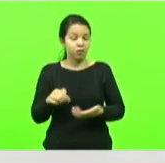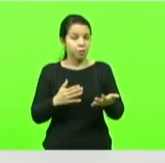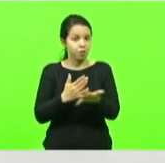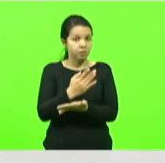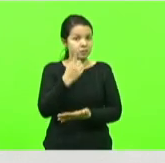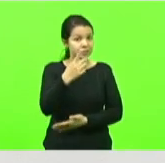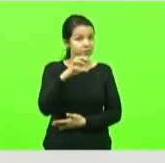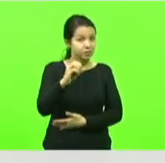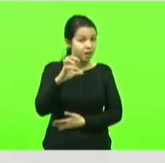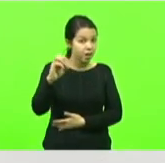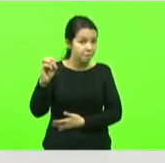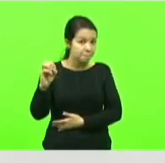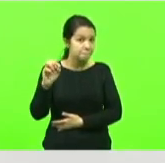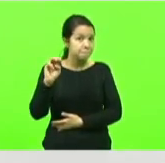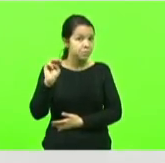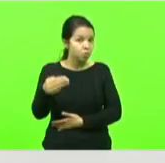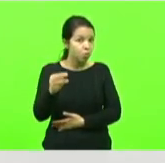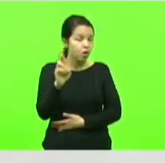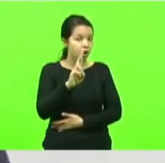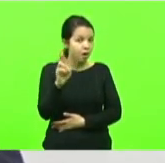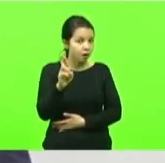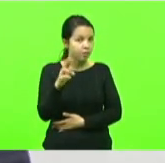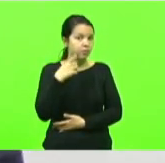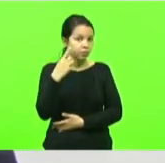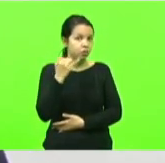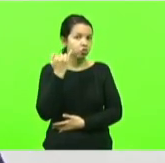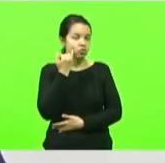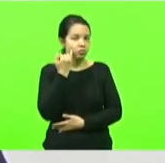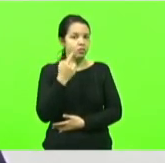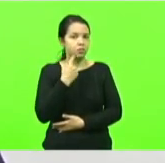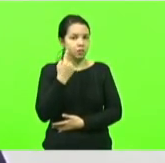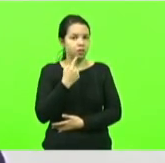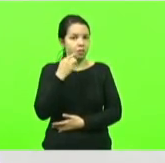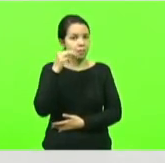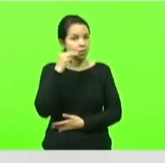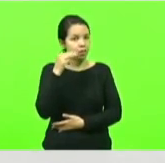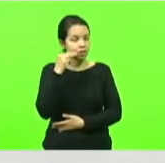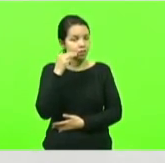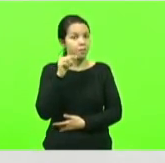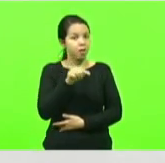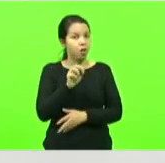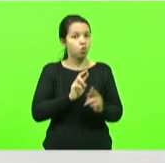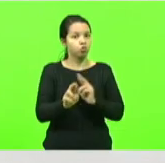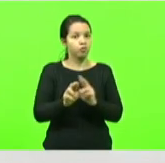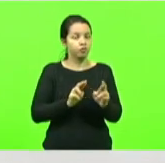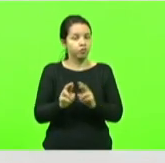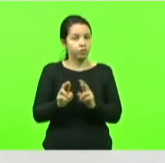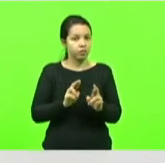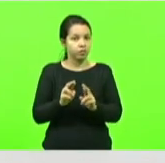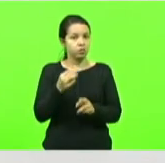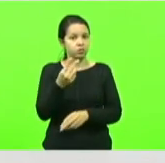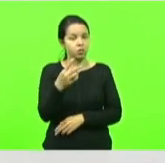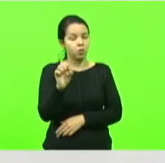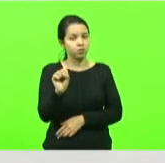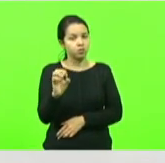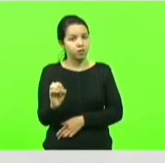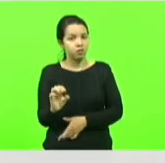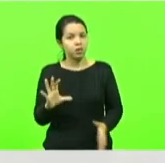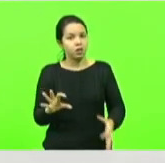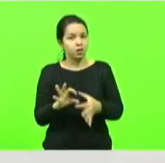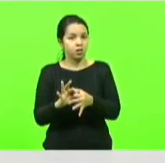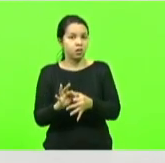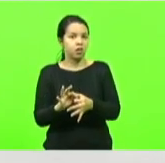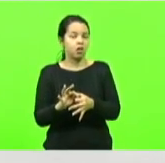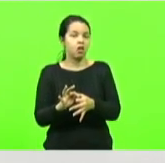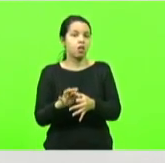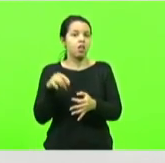reais deputado Gessé deputada Marlene para a rodovia Bera 280 fazer a ligação com o porto de São